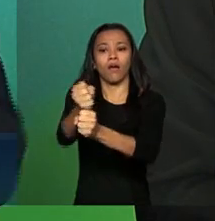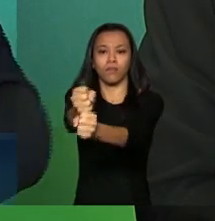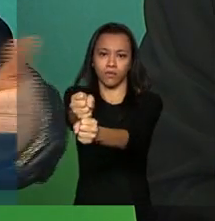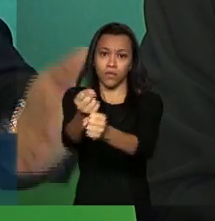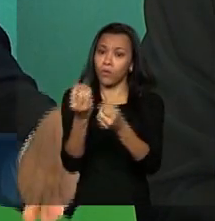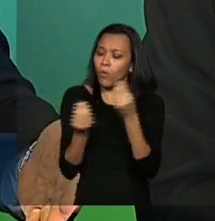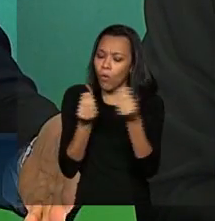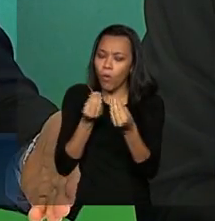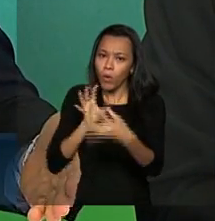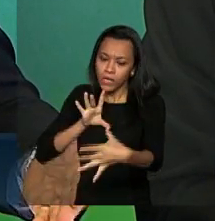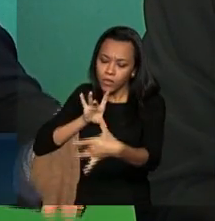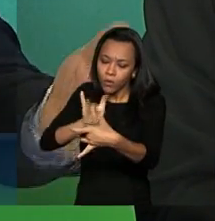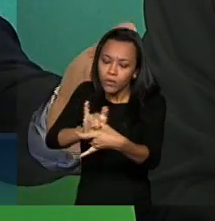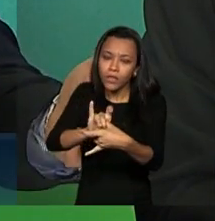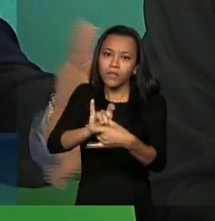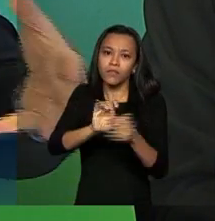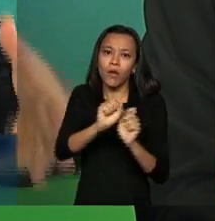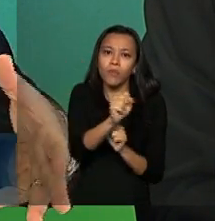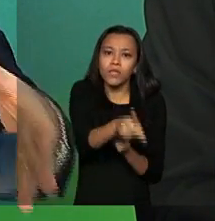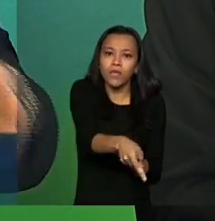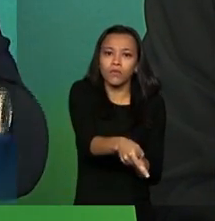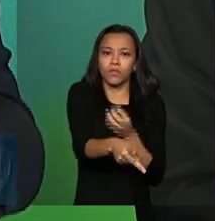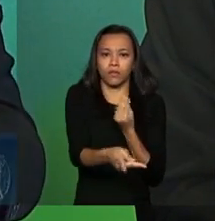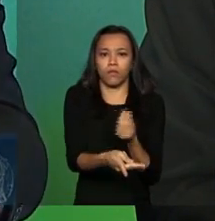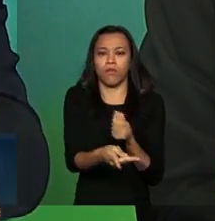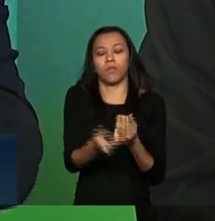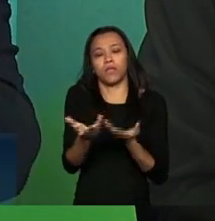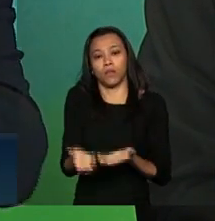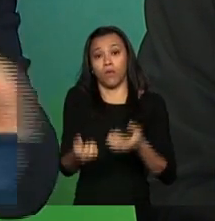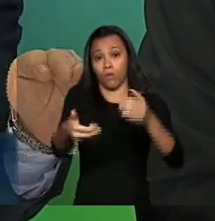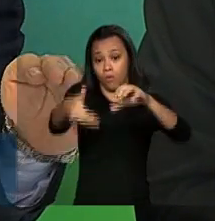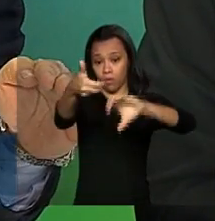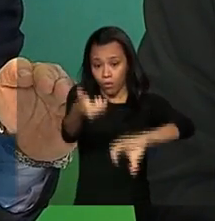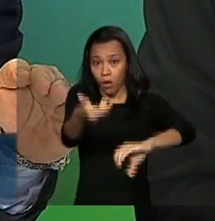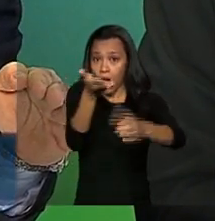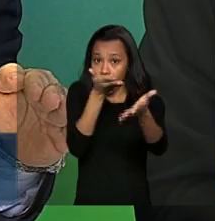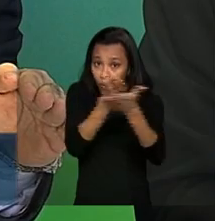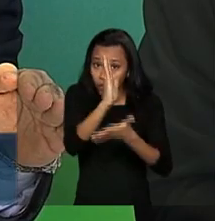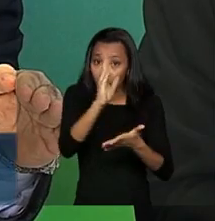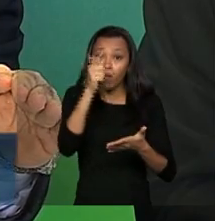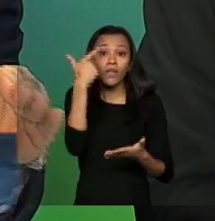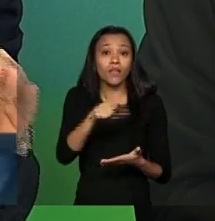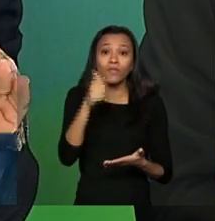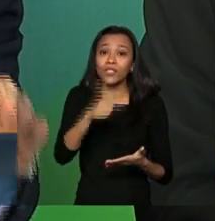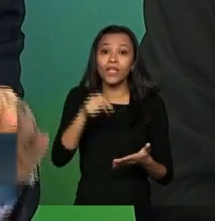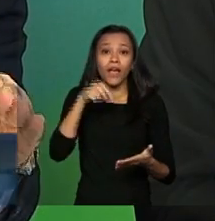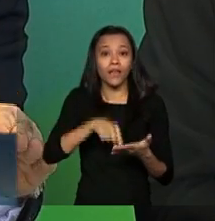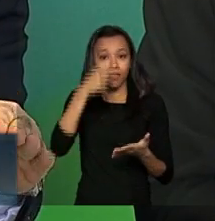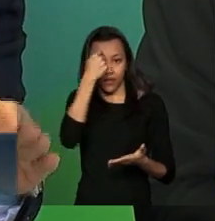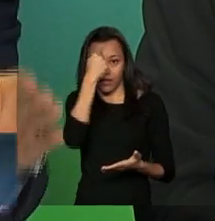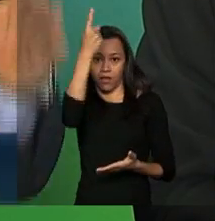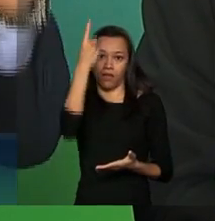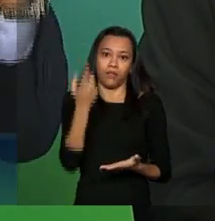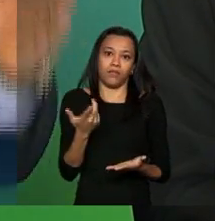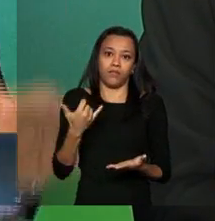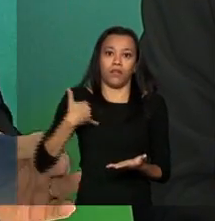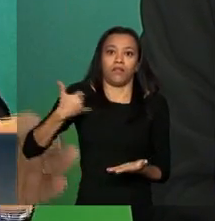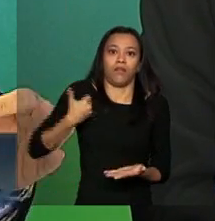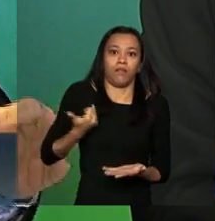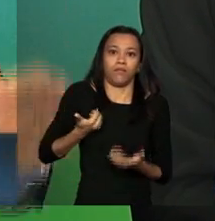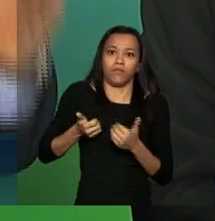aposentadoria? A ideia era essa. O Congresso aprovou sem esse conceito. O Congresso aprovou o seguinte.